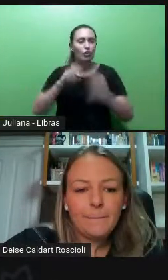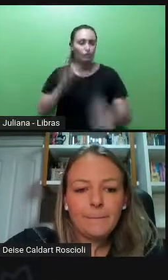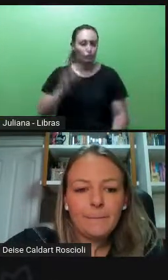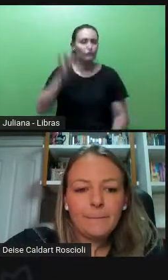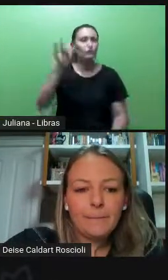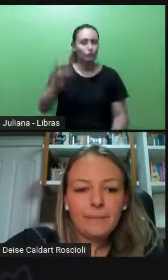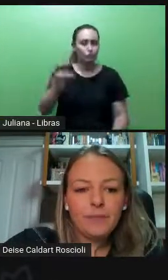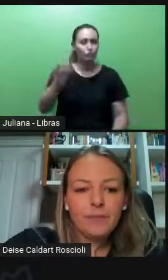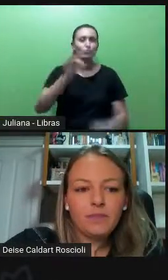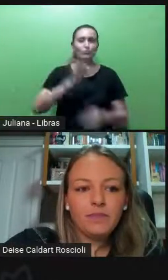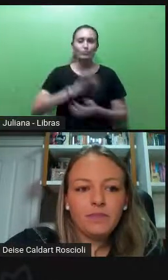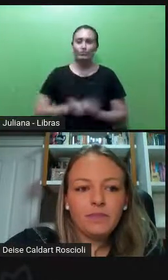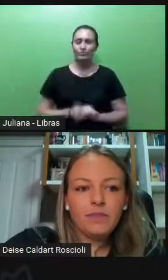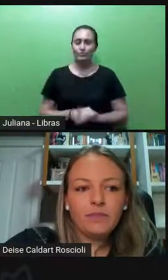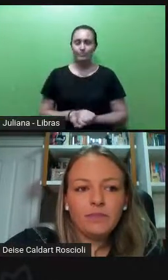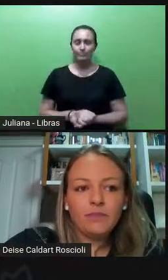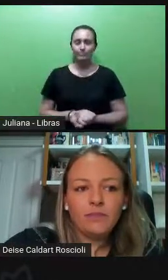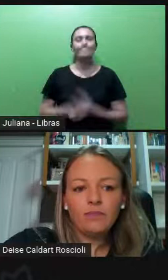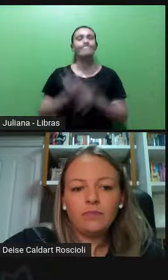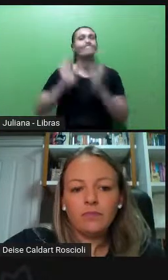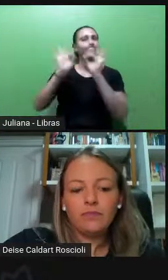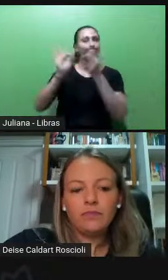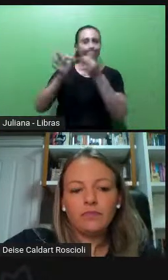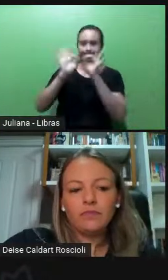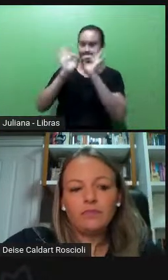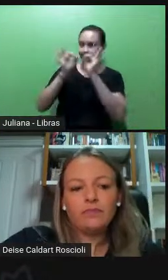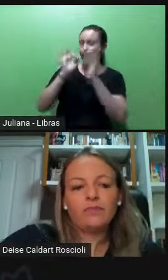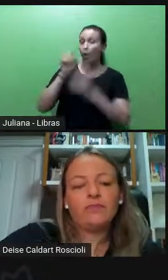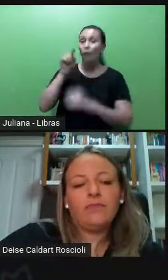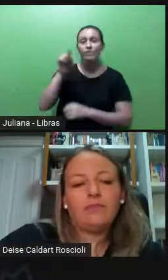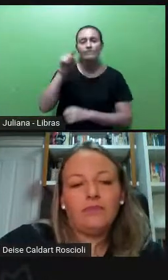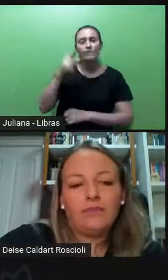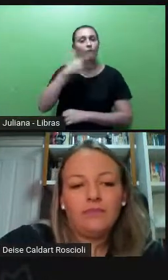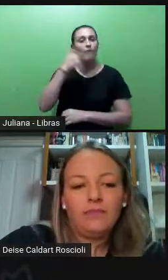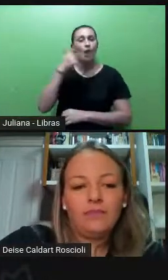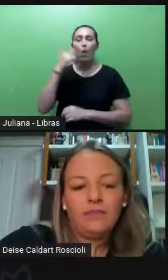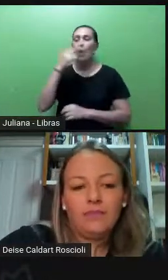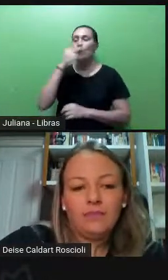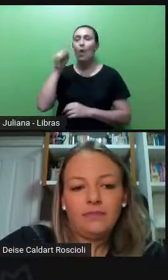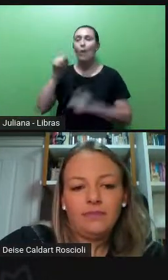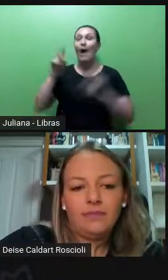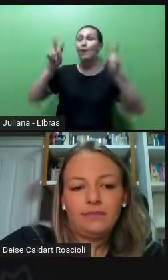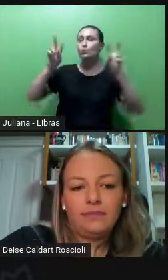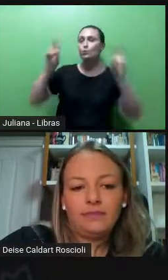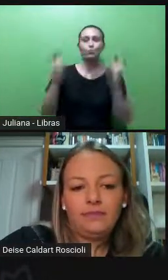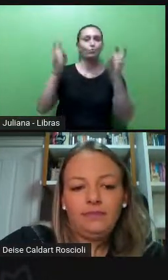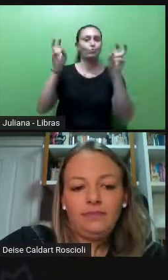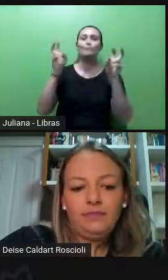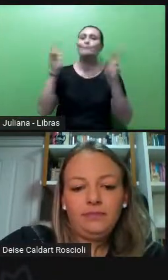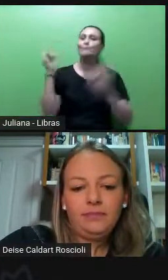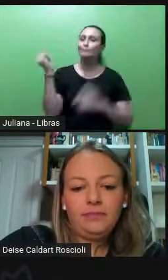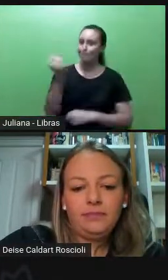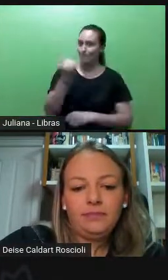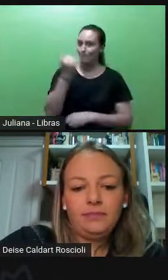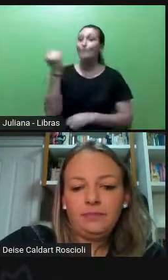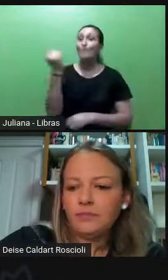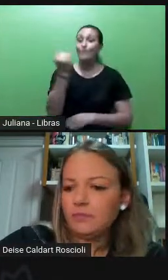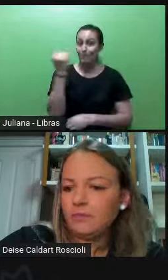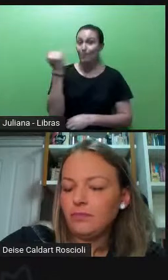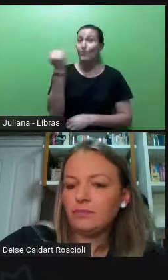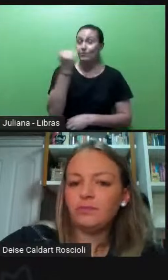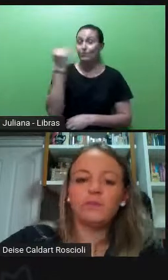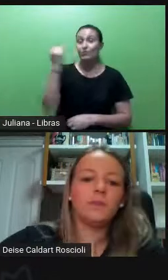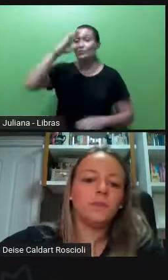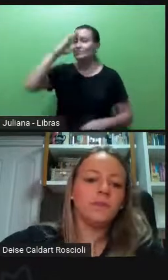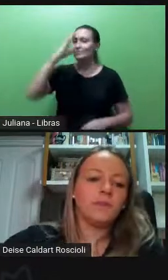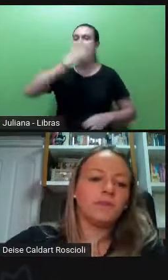Com certeza. Tocou desde uma temática que é fundamental e que aí se relaciona diretamente com a gente do Instituto Federal,